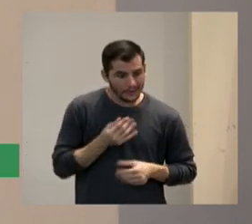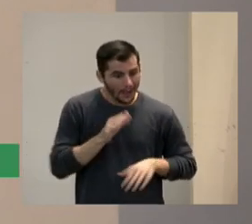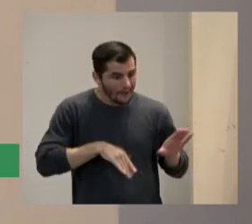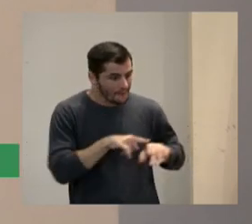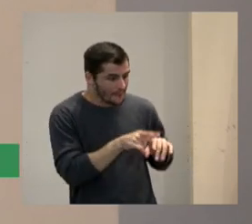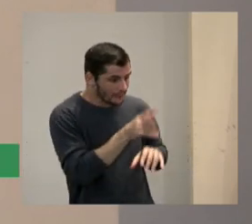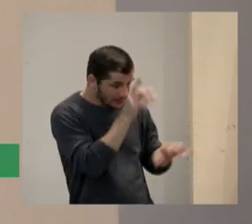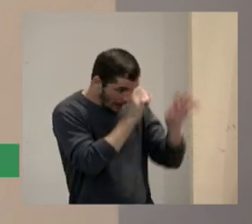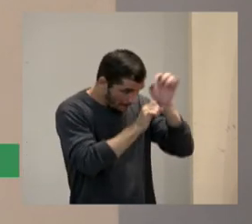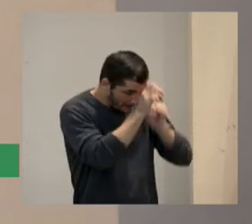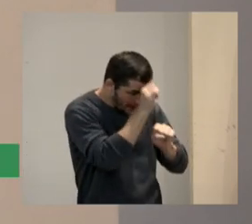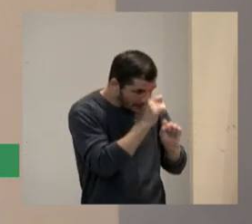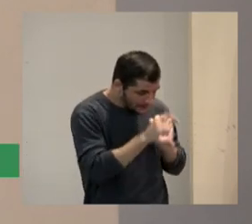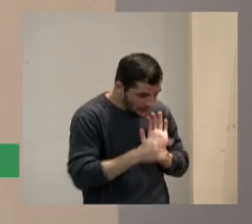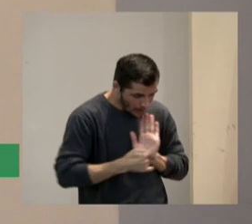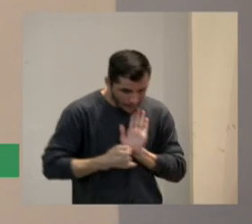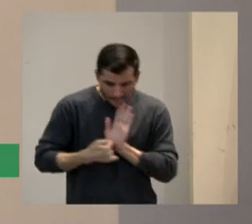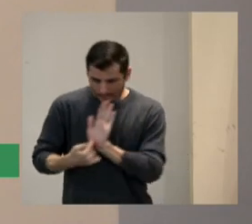aprendizagem